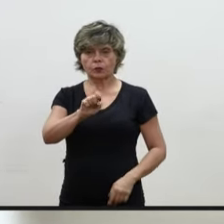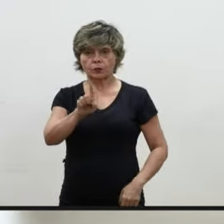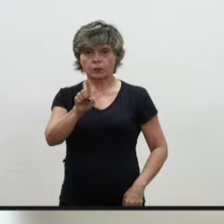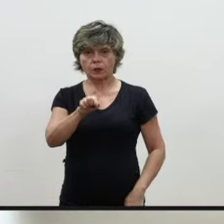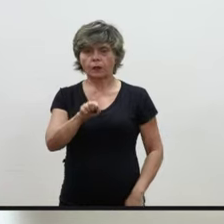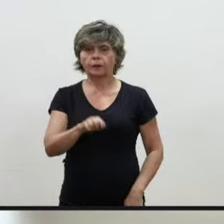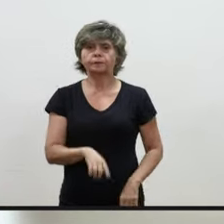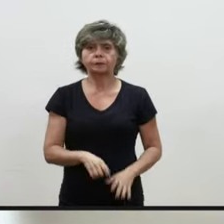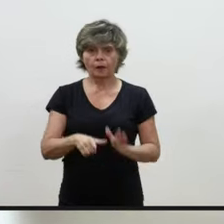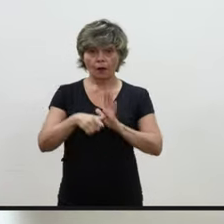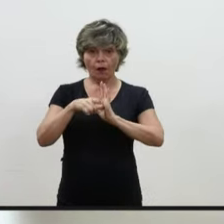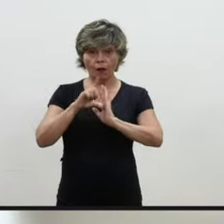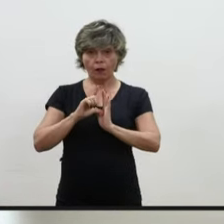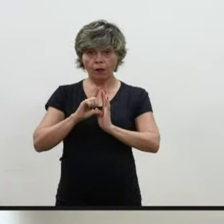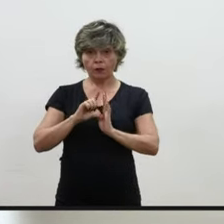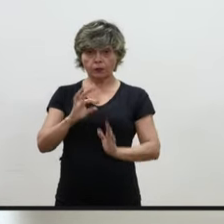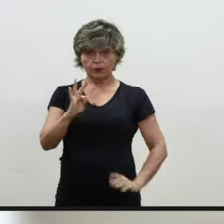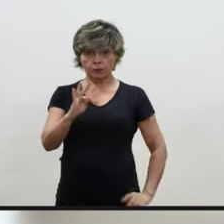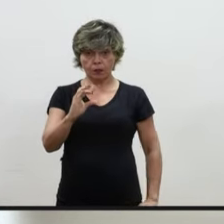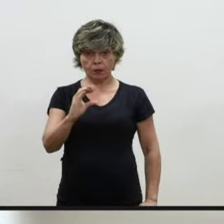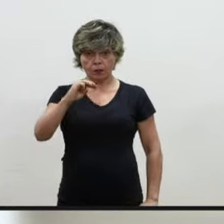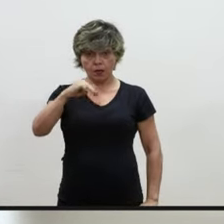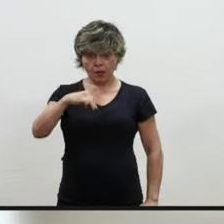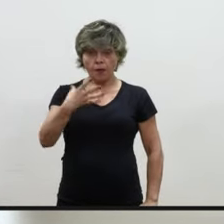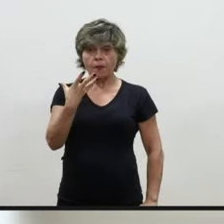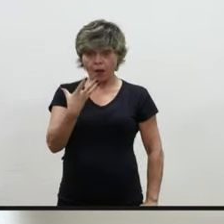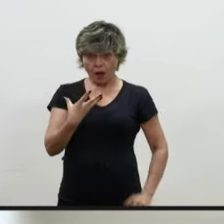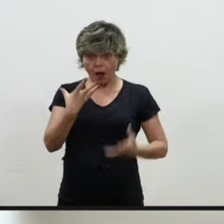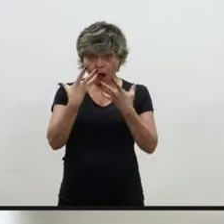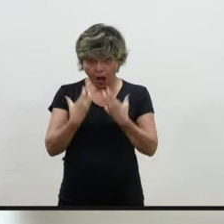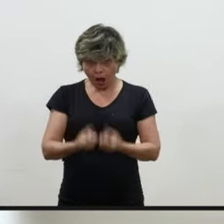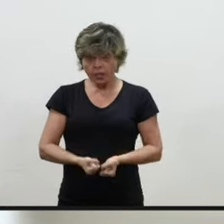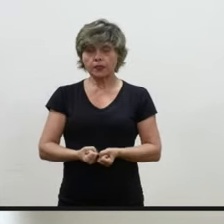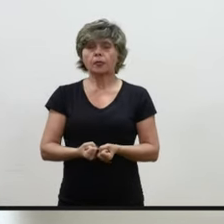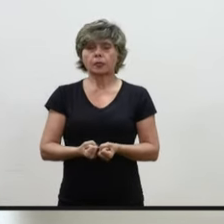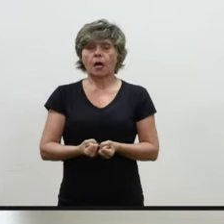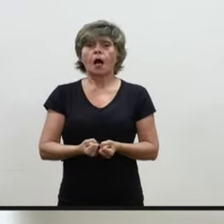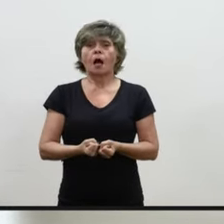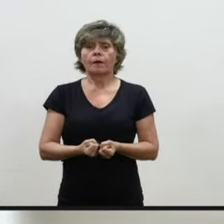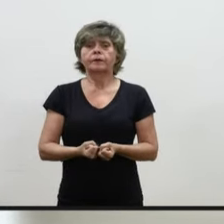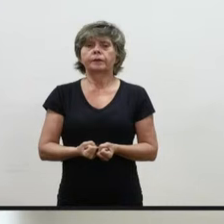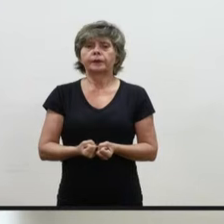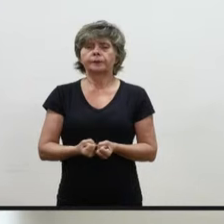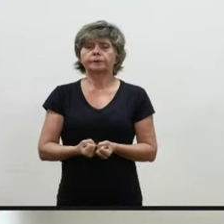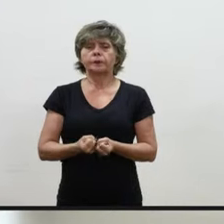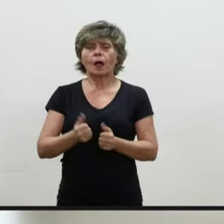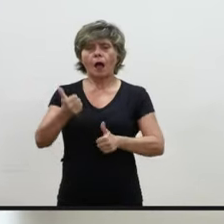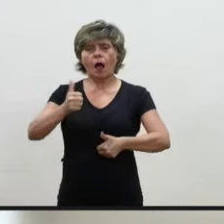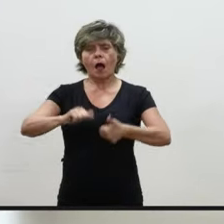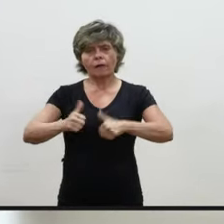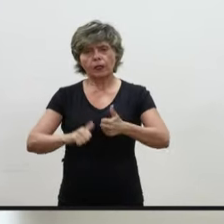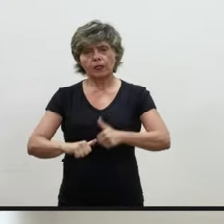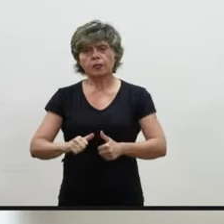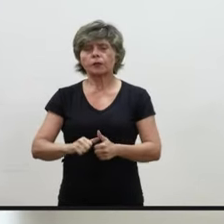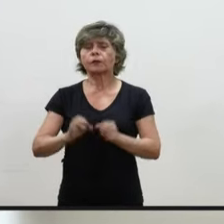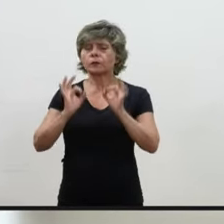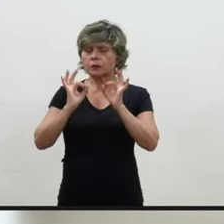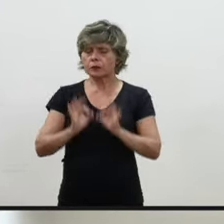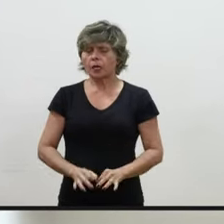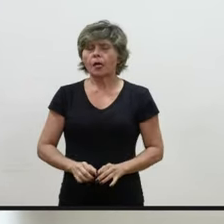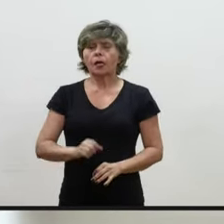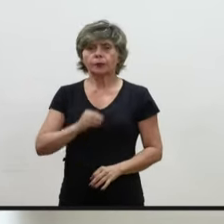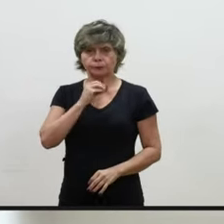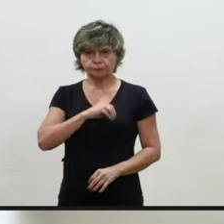o tribunal aceitava, o executivo dava o reajuste quando ele queria e o legislativo também